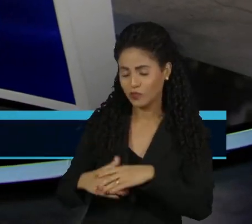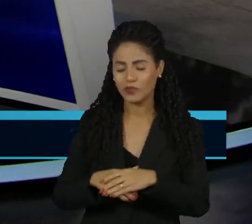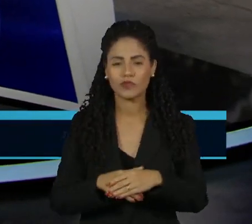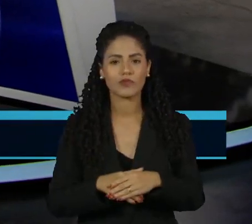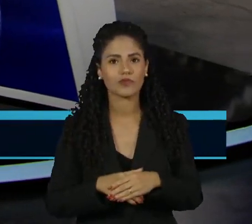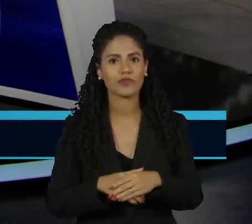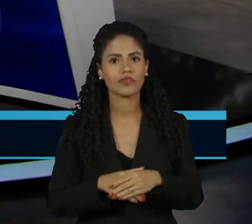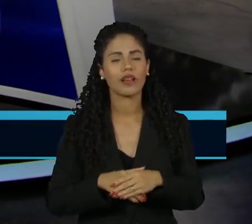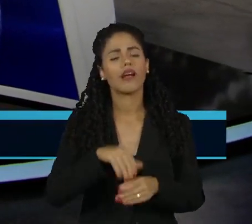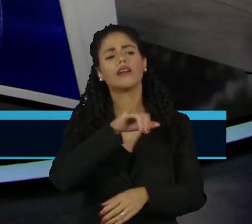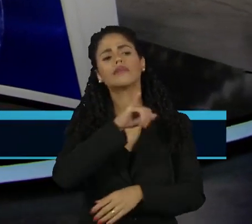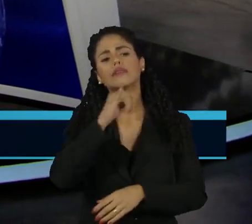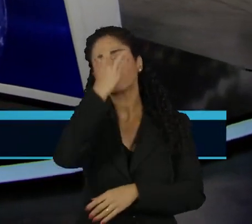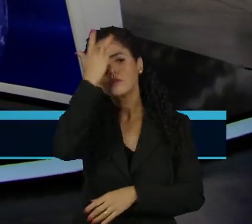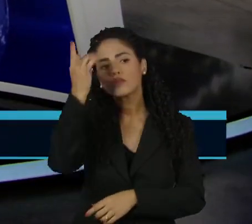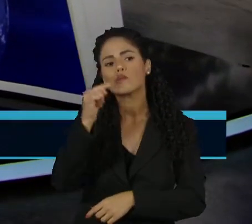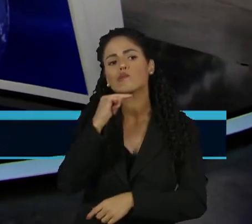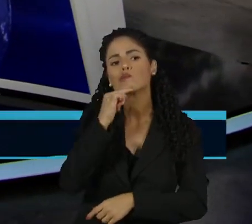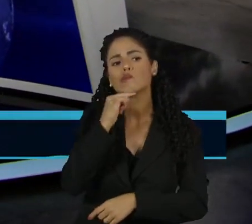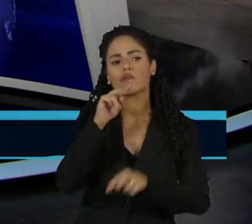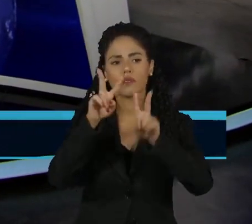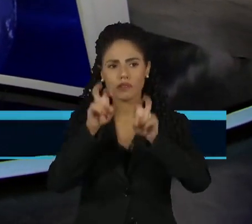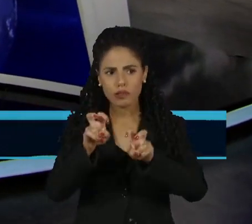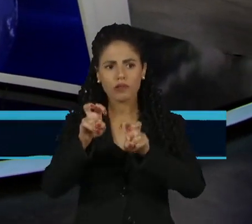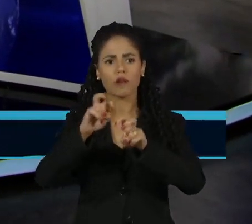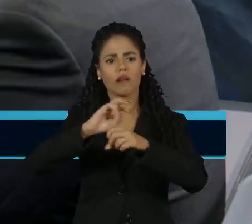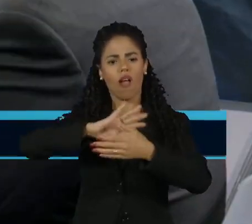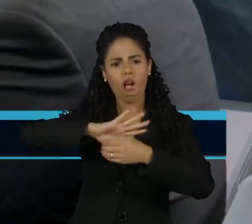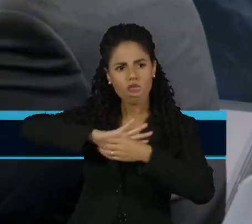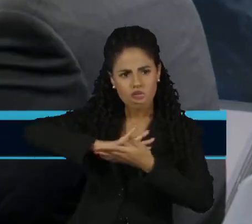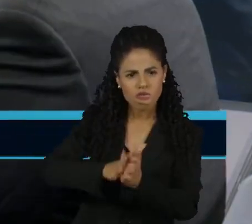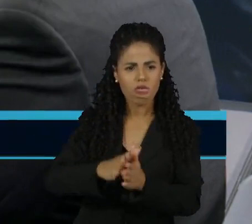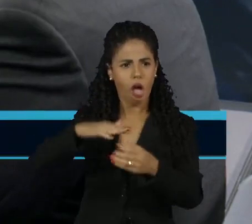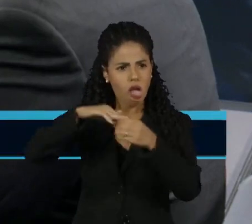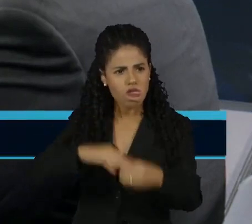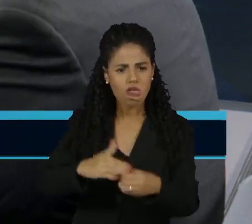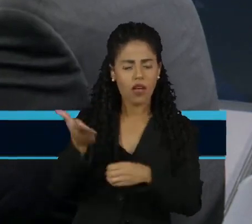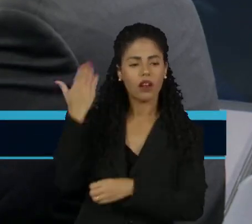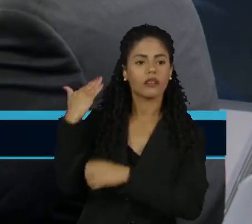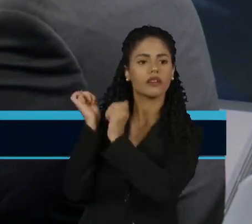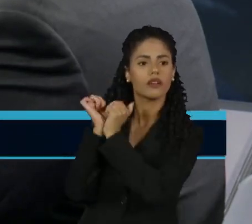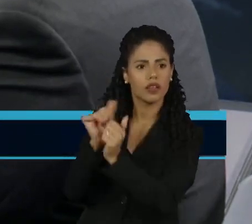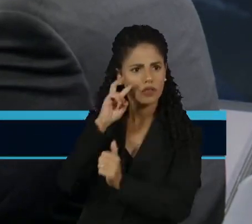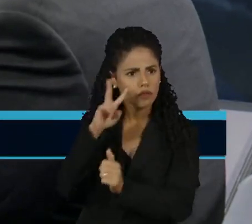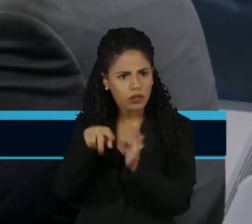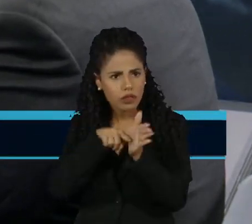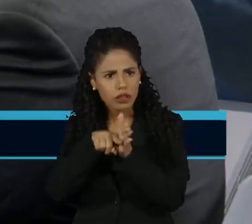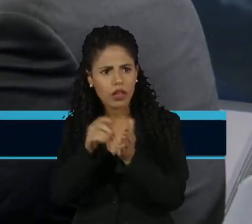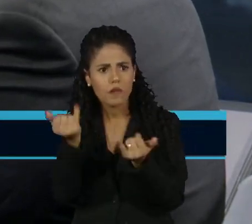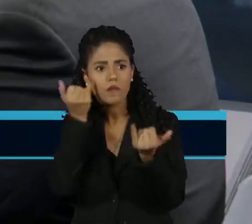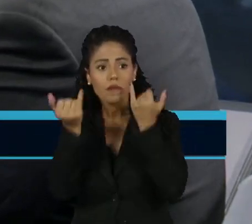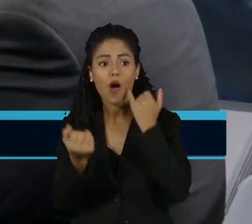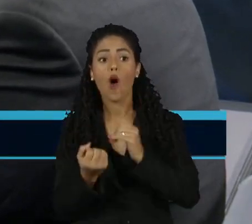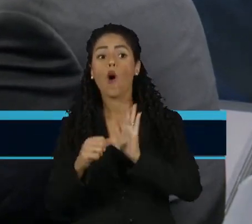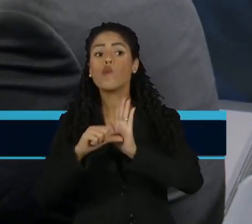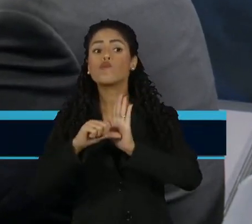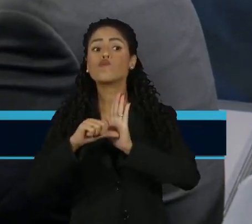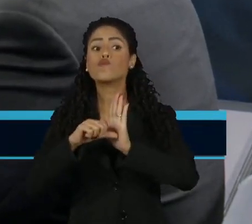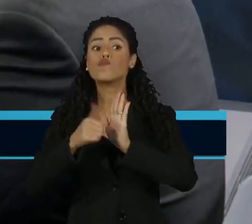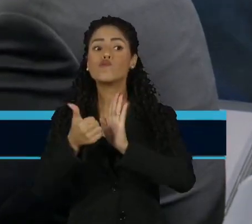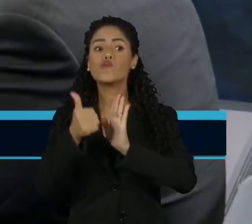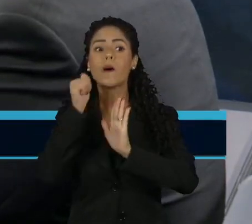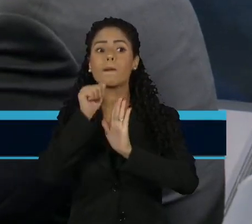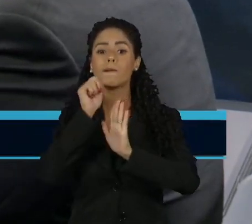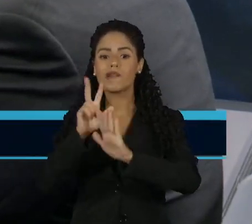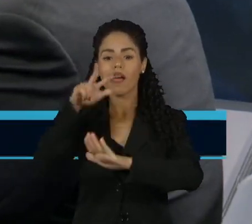Sacamoto, se alguém tem dúvida da discriminação histórica e estrutural nesse país, é só olhar esse dado, né? Uma mulher na presidência do banco